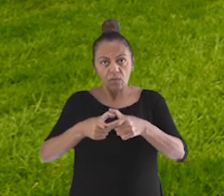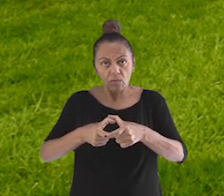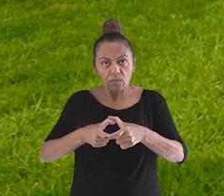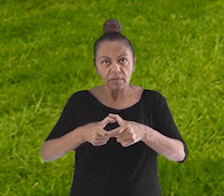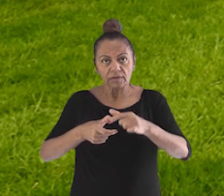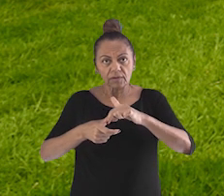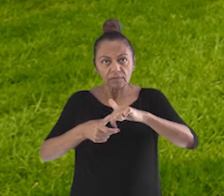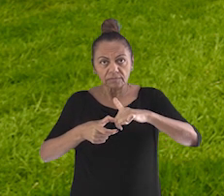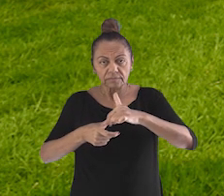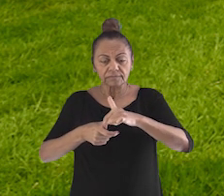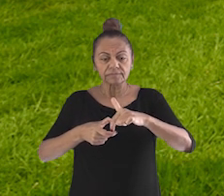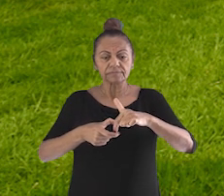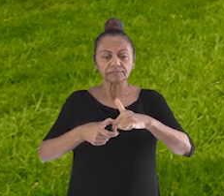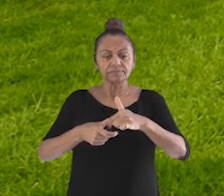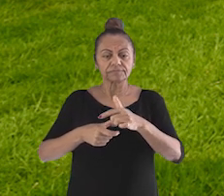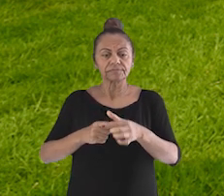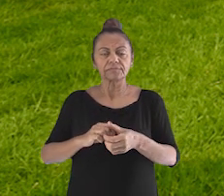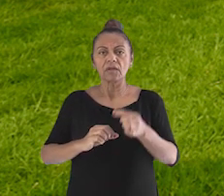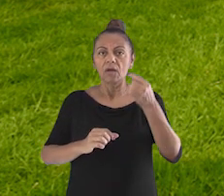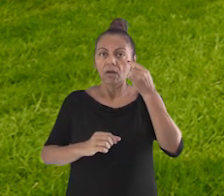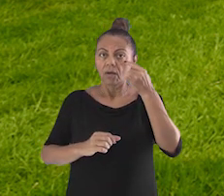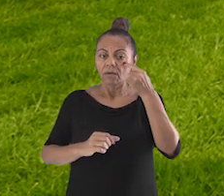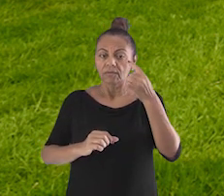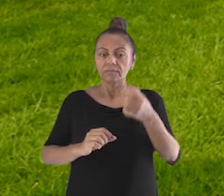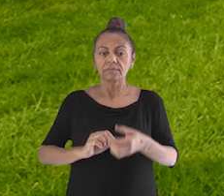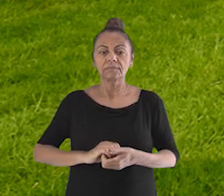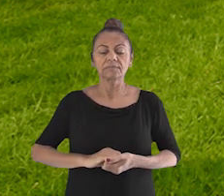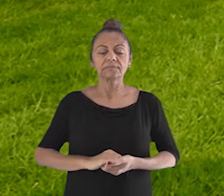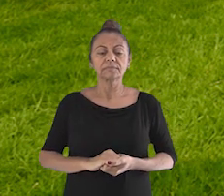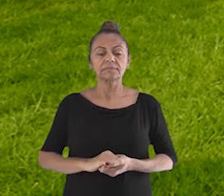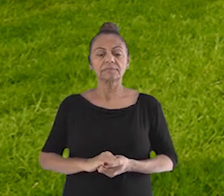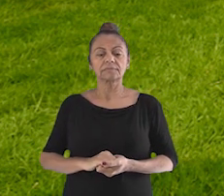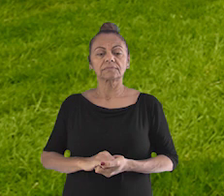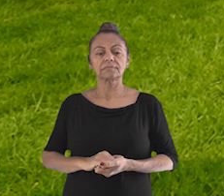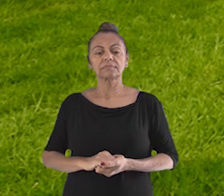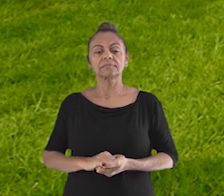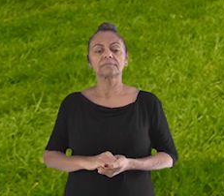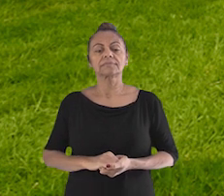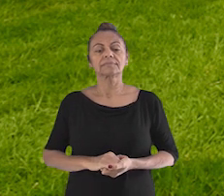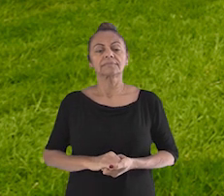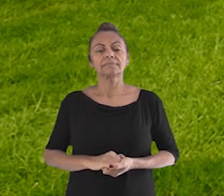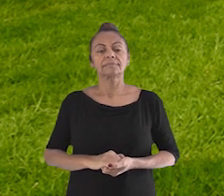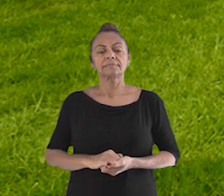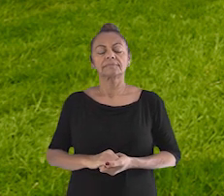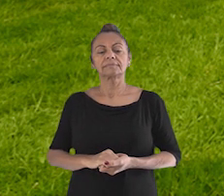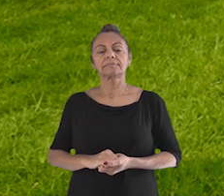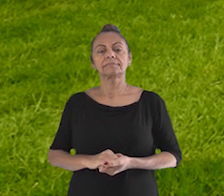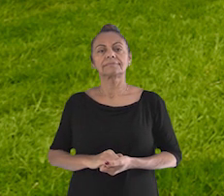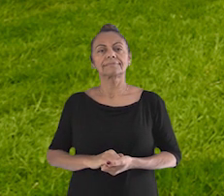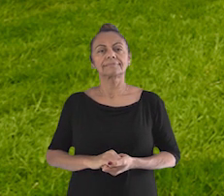para fazer essa parte. Ou, no caso, como eu usei essa fita, eu vou usar essa parte direta mesmo.